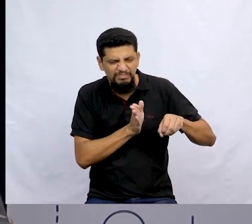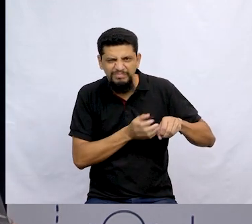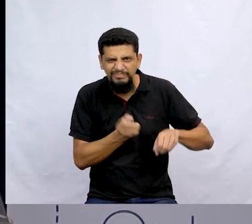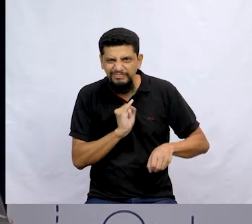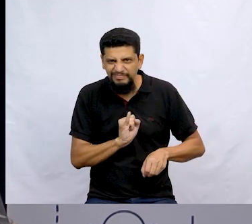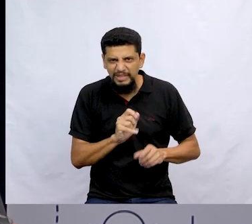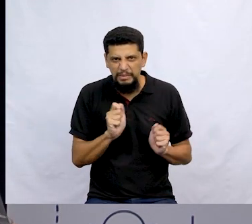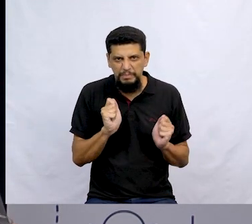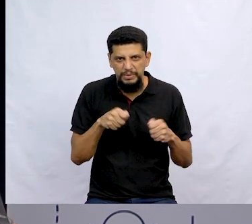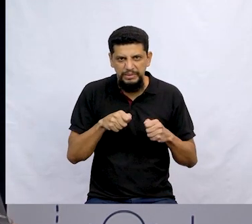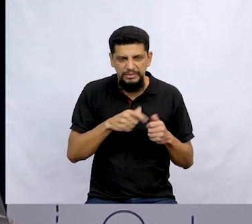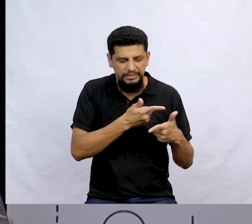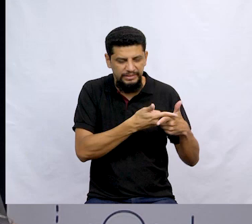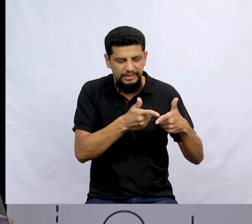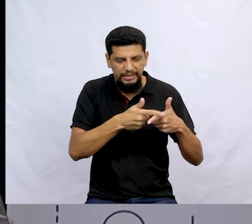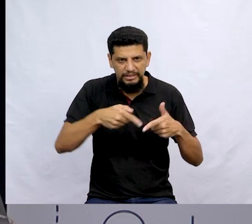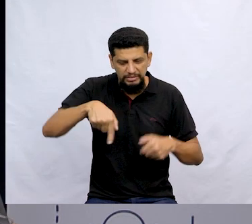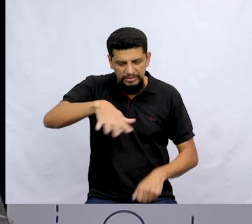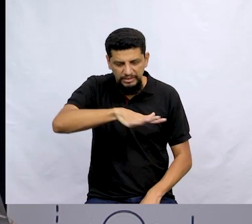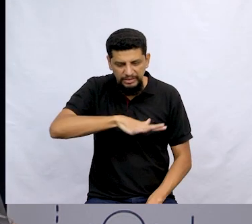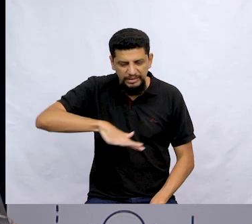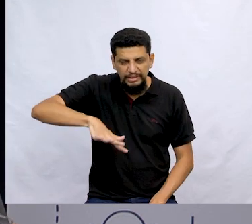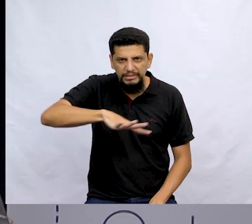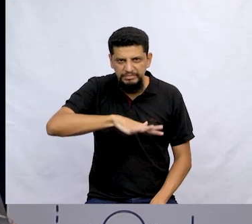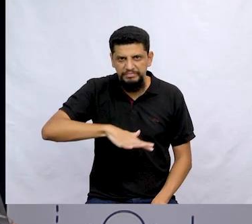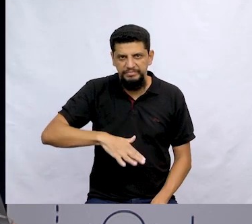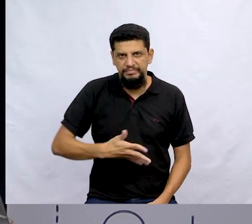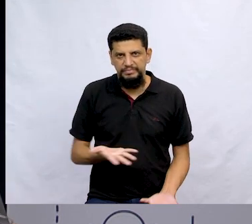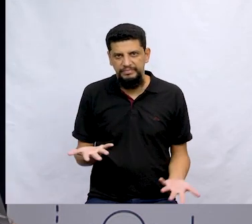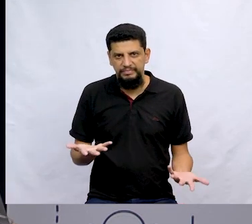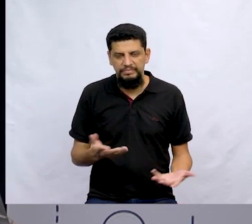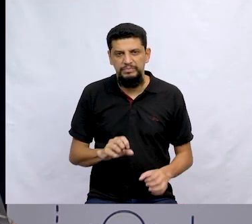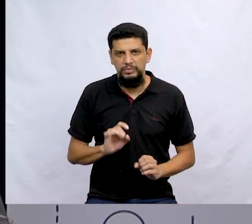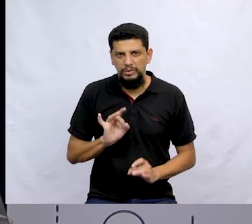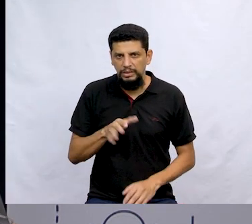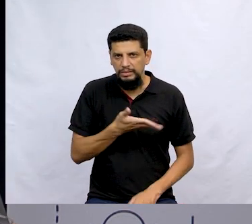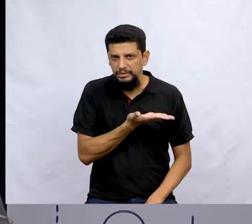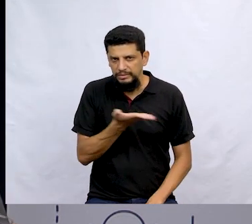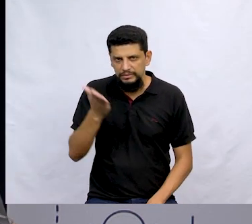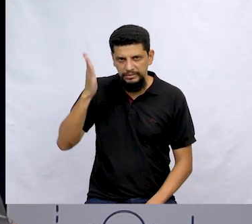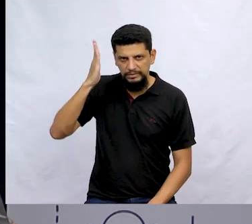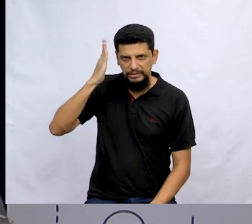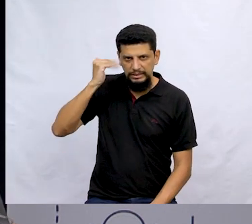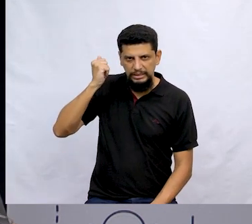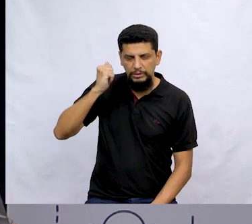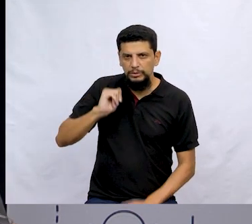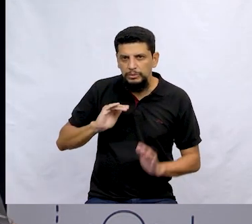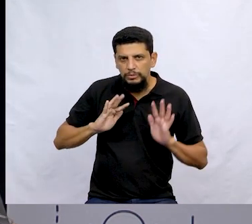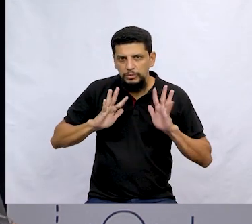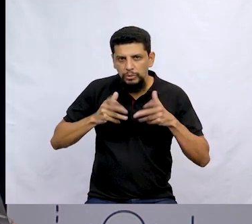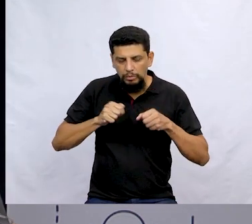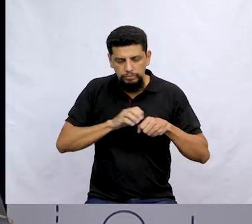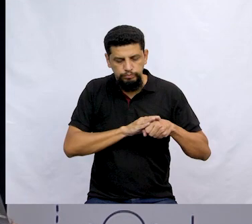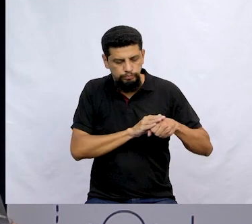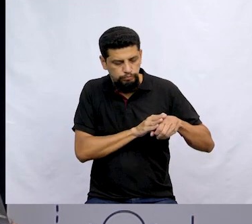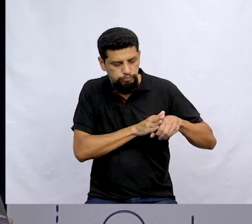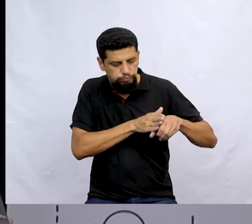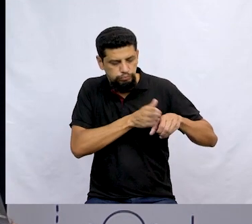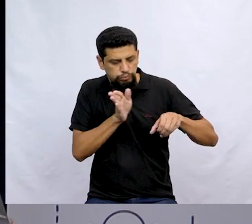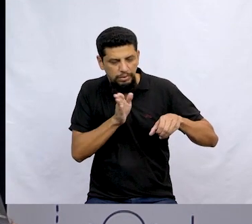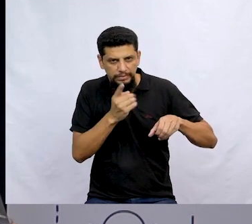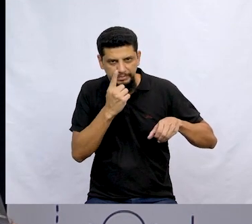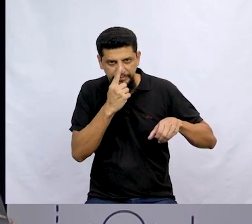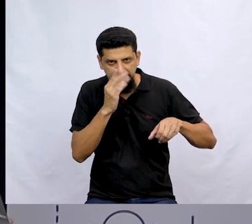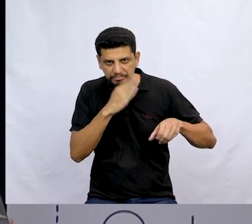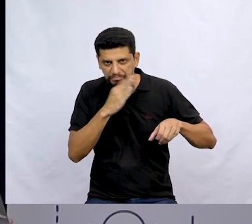Hum... Só podia ser algum problema naquele identificador, né? Apesar que vocês sabem bem, né? Que nem todo pons sai